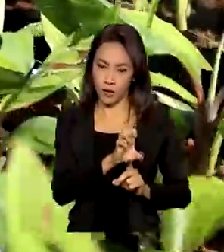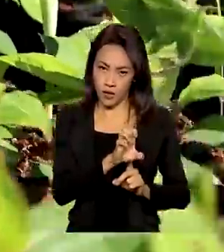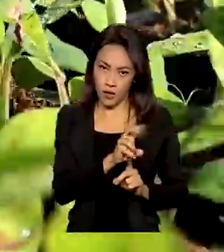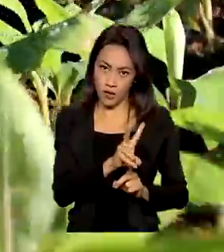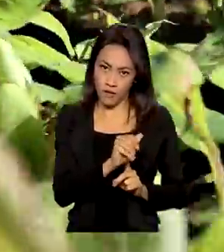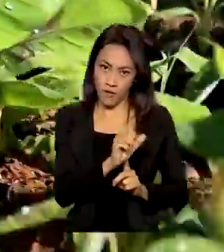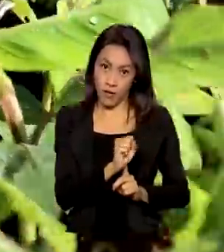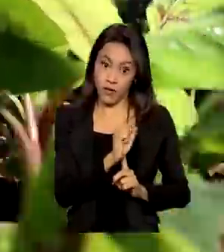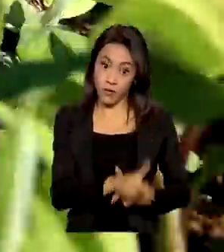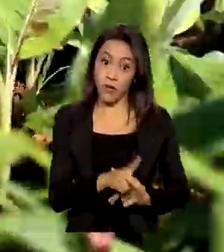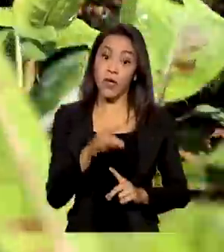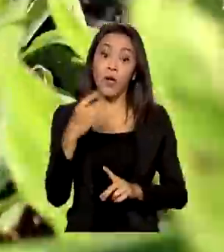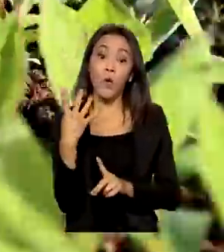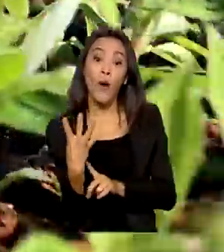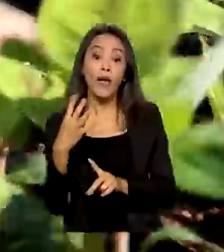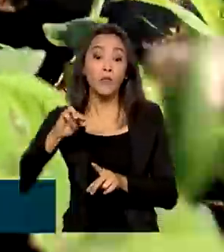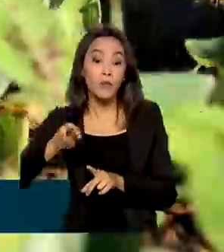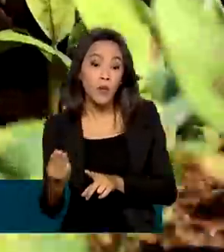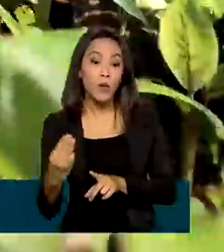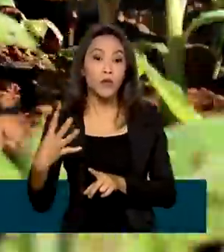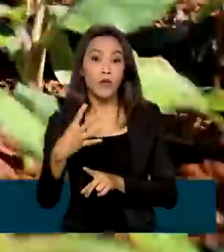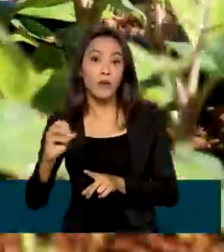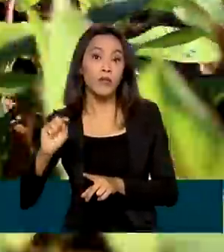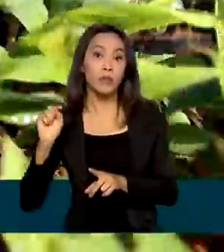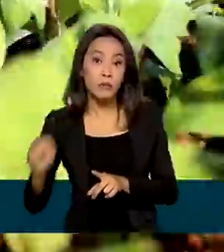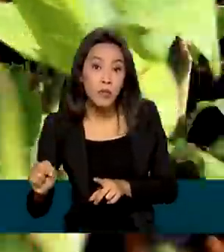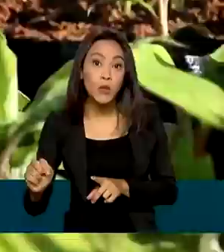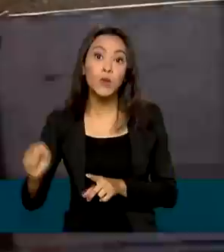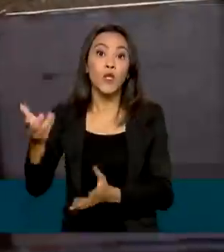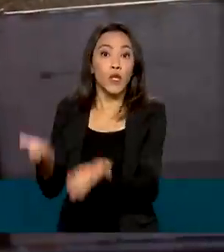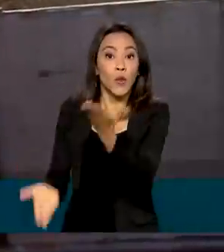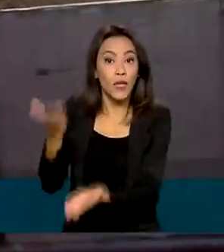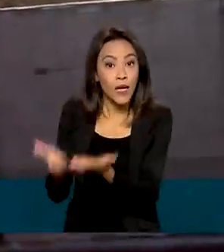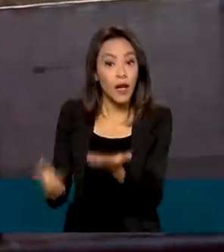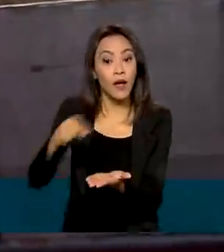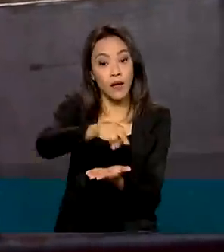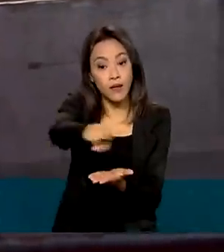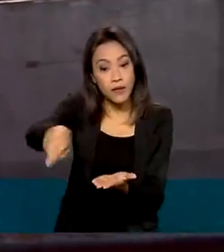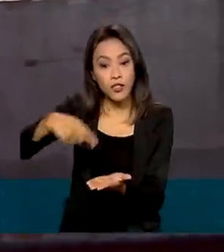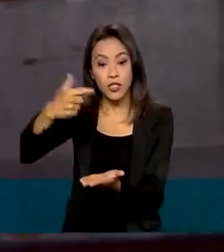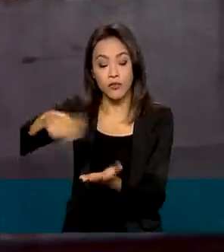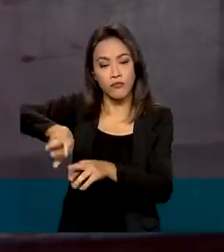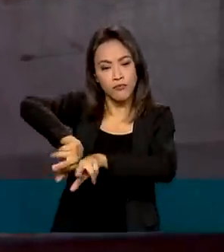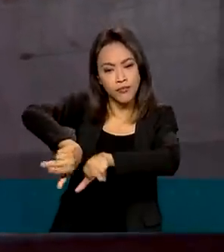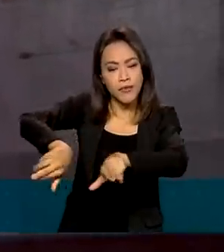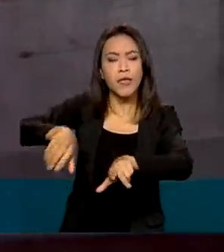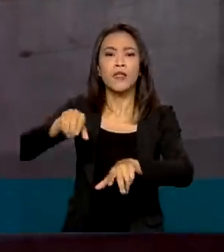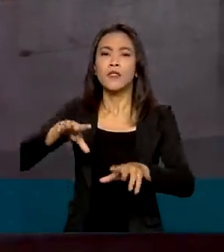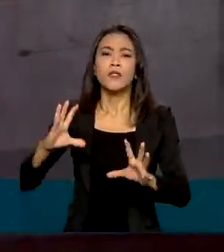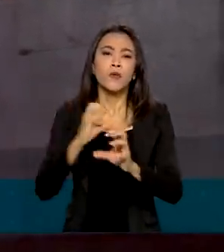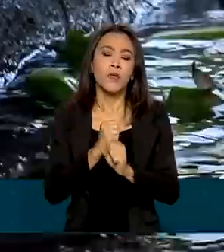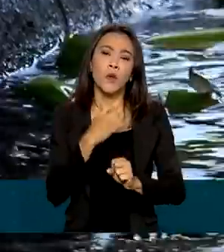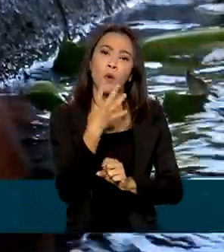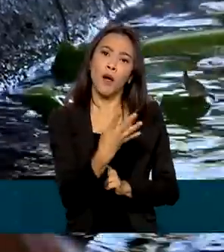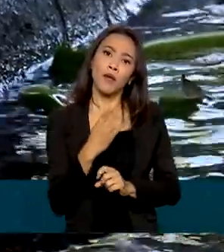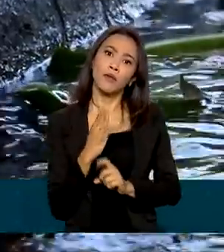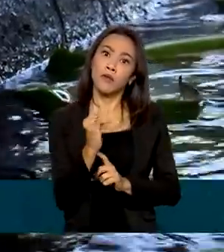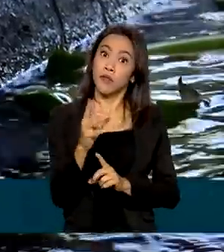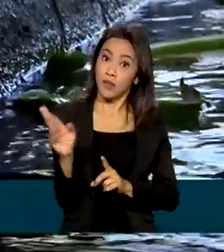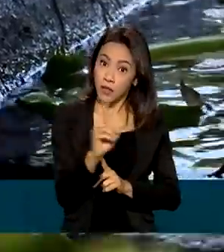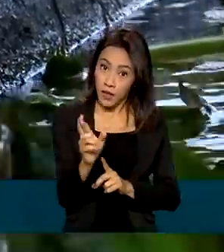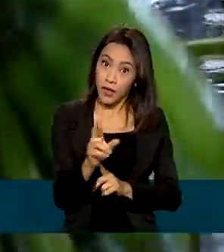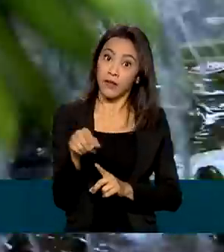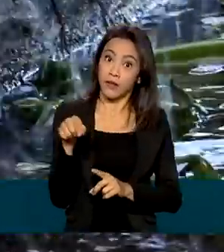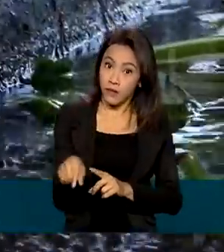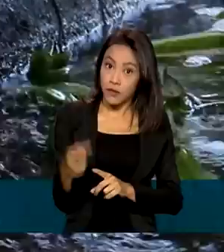4.400.000 toneladas de produtos agrícolas, o equivalente a 4 bilhões de reais em valor bruto de